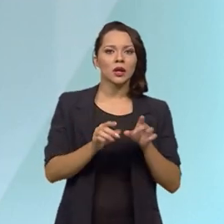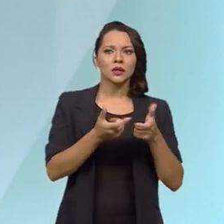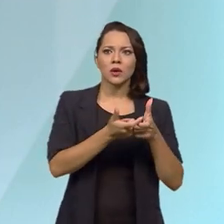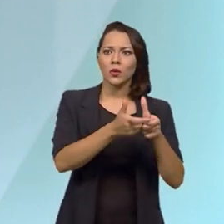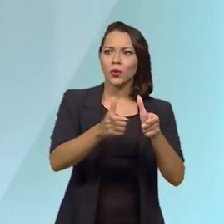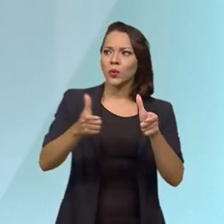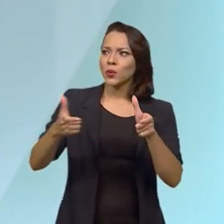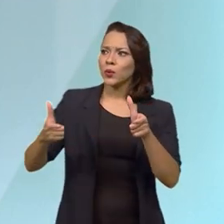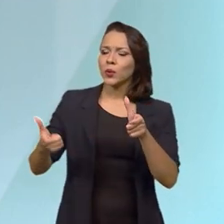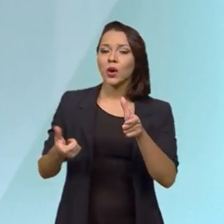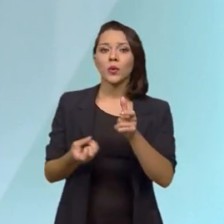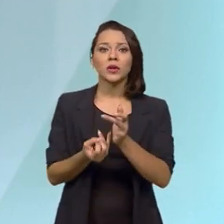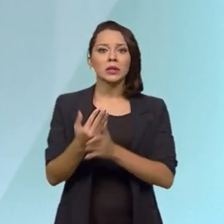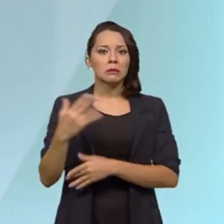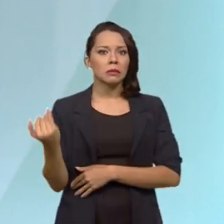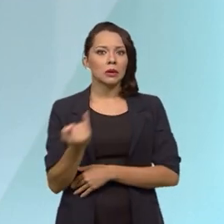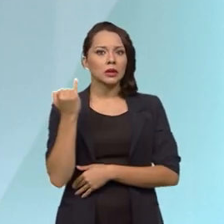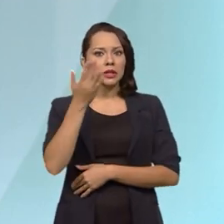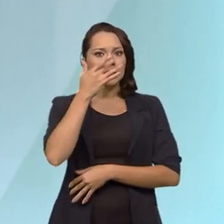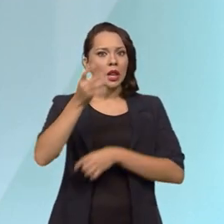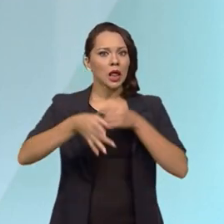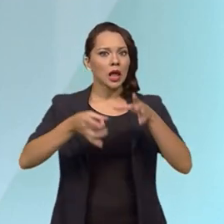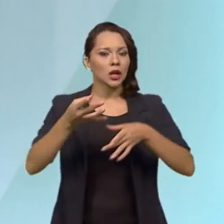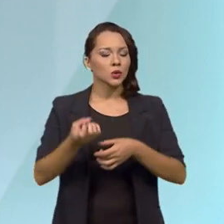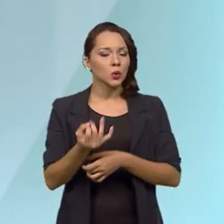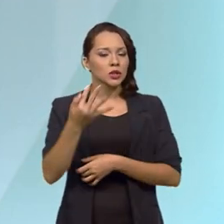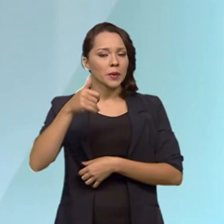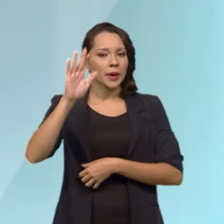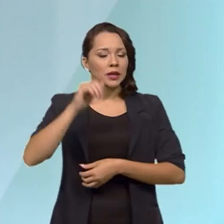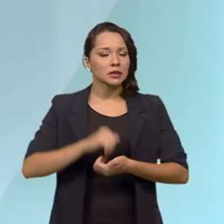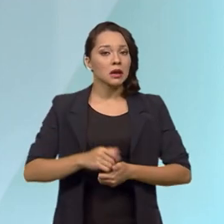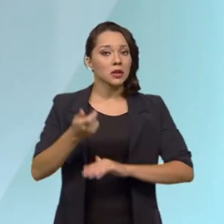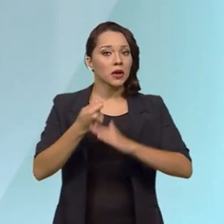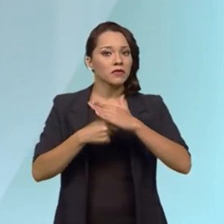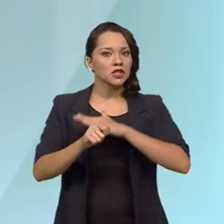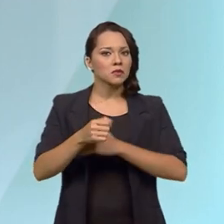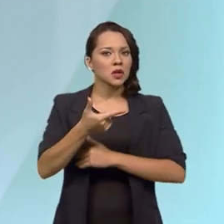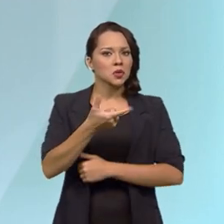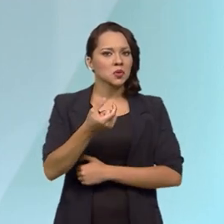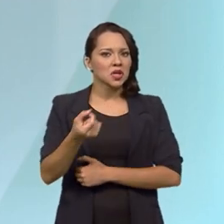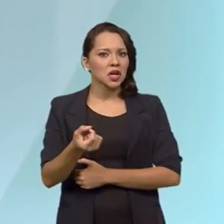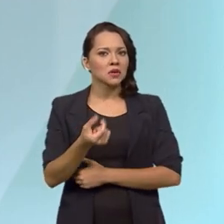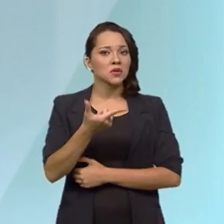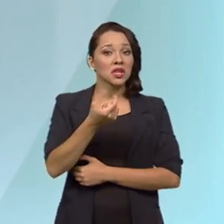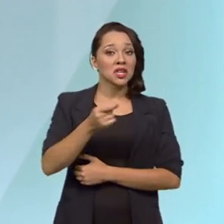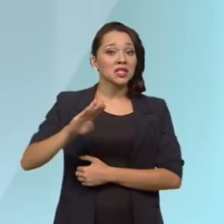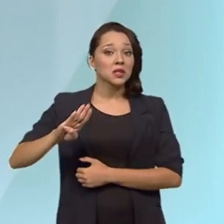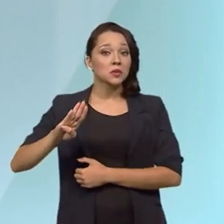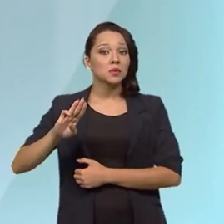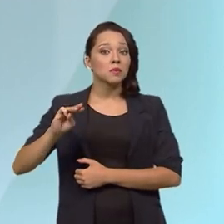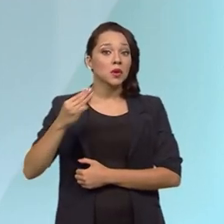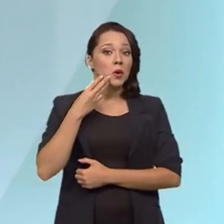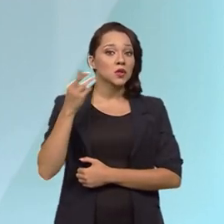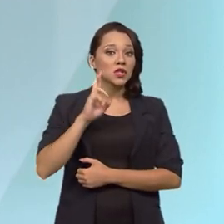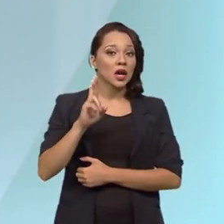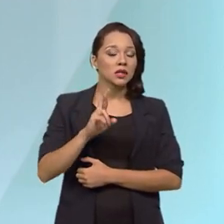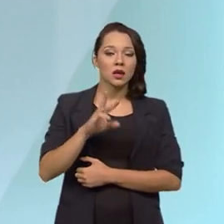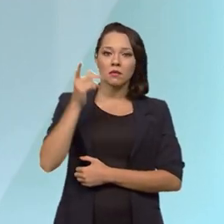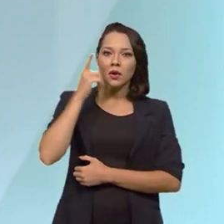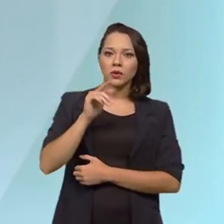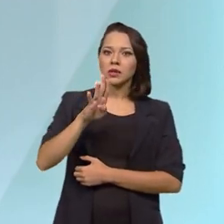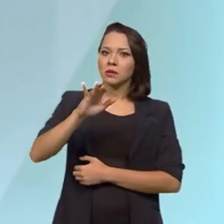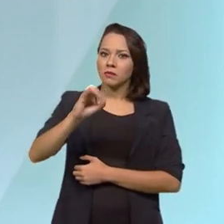grandes e tem um volume relevante de resíduos. Então, você está falando de investimento aí de 200, 300 milhões de reais para gerar